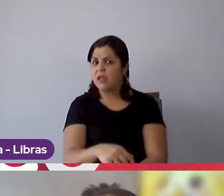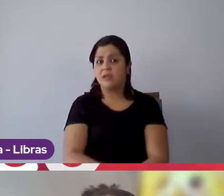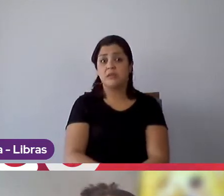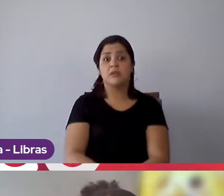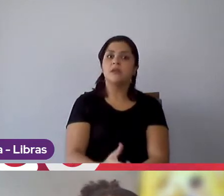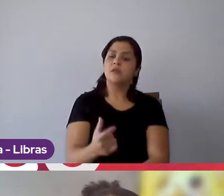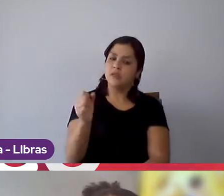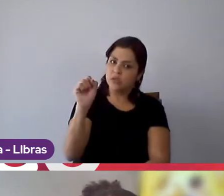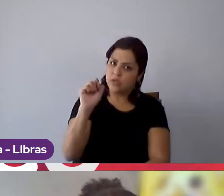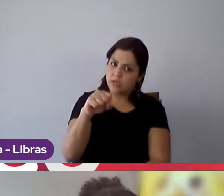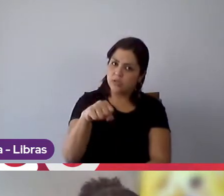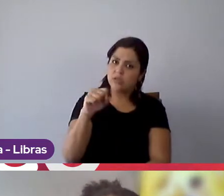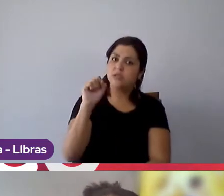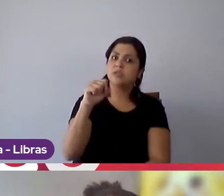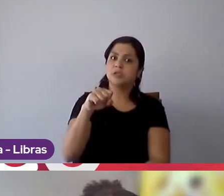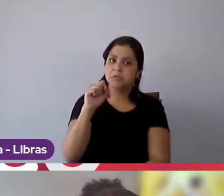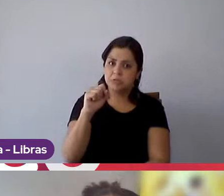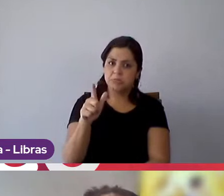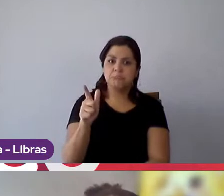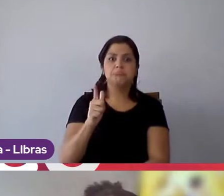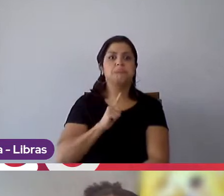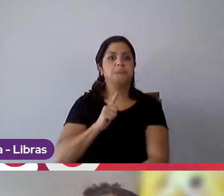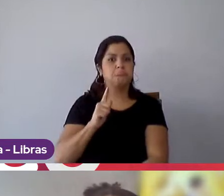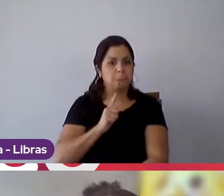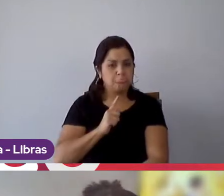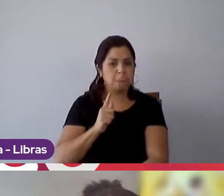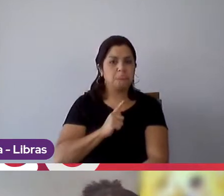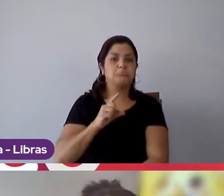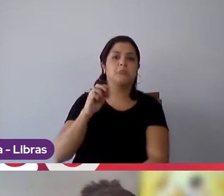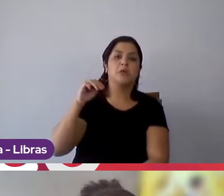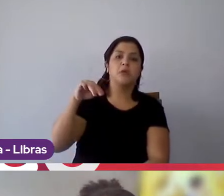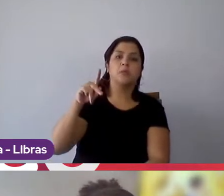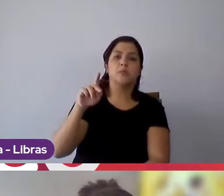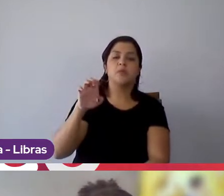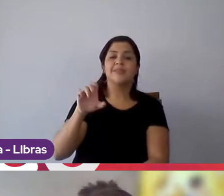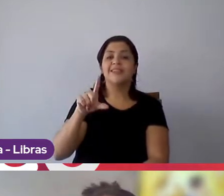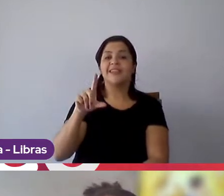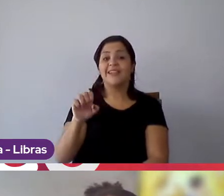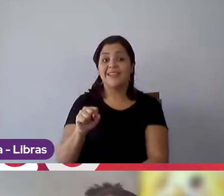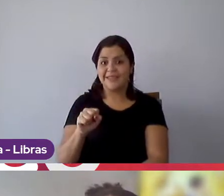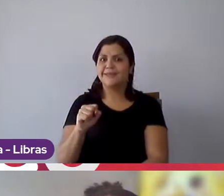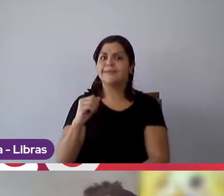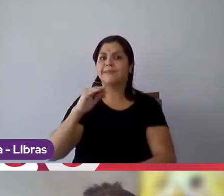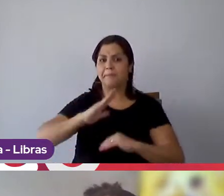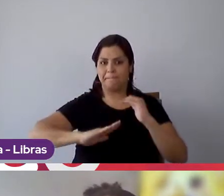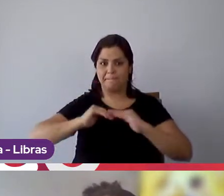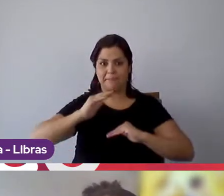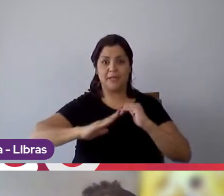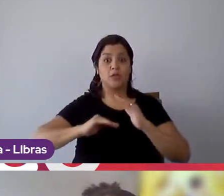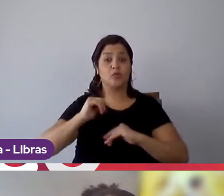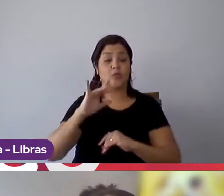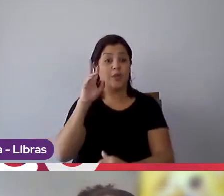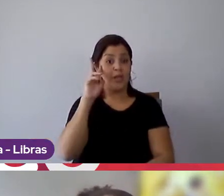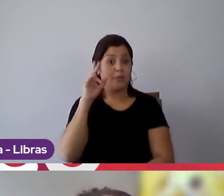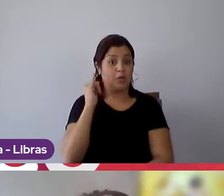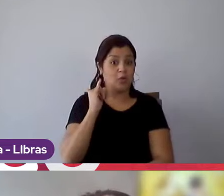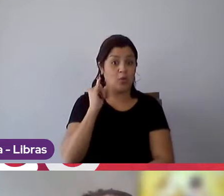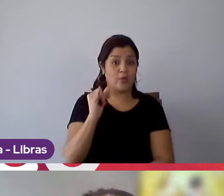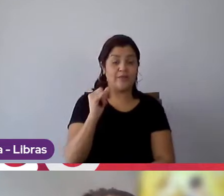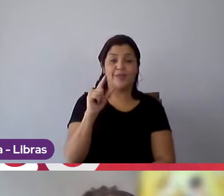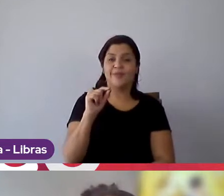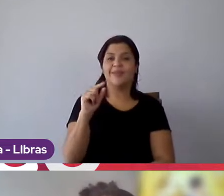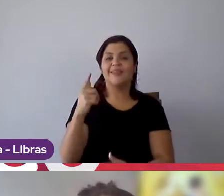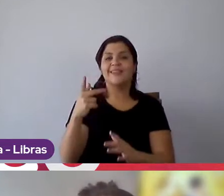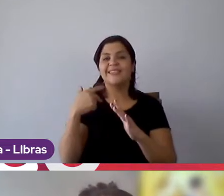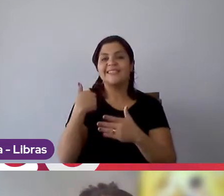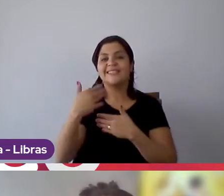Existe, isso é algo que a Mundo Elis pratica bastante, então, como eu comentei no nosso programa